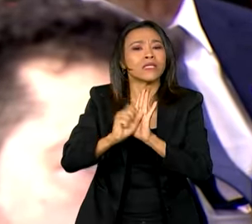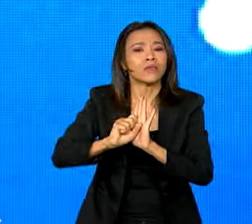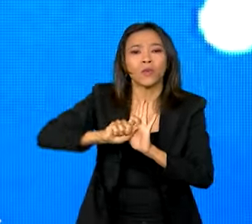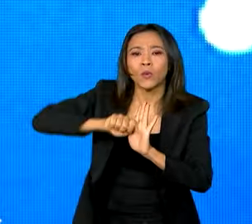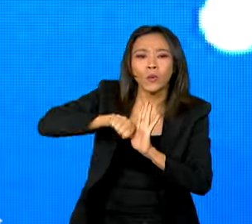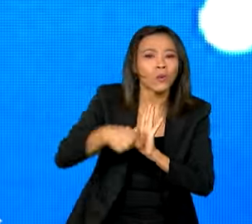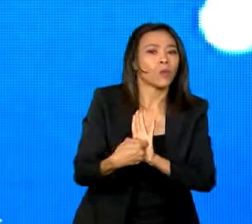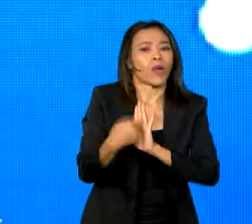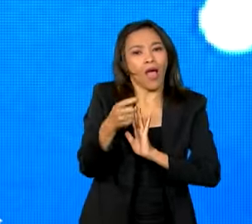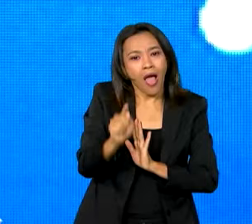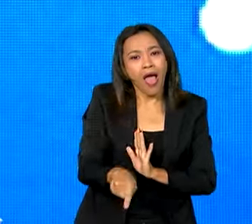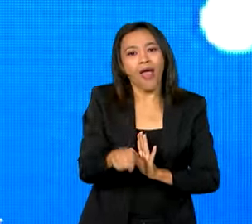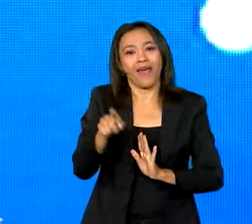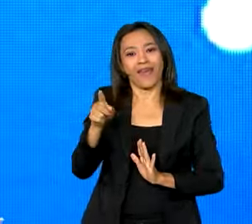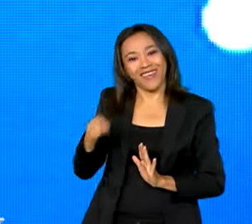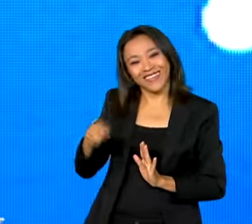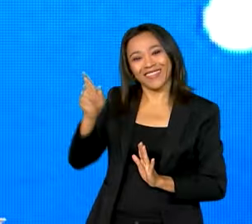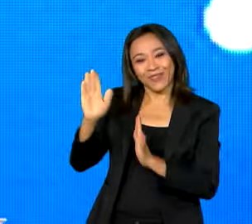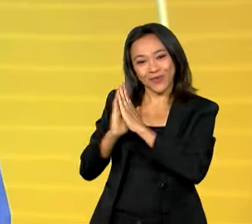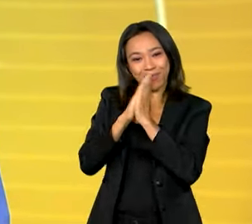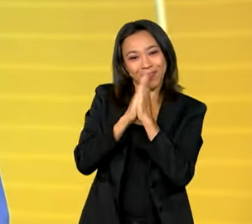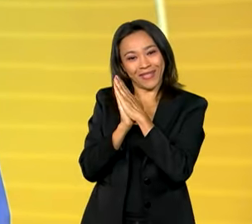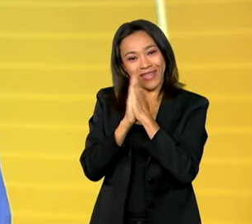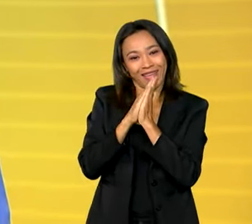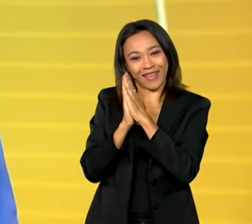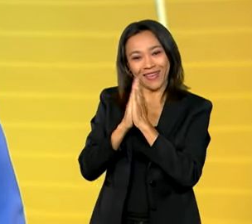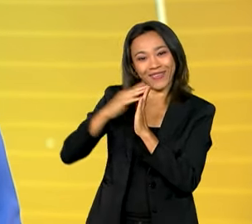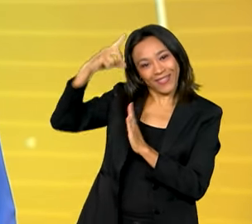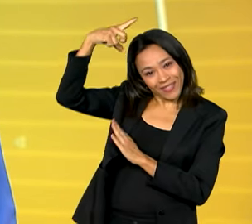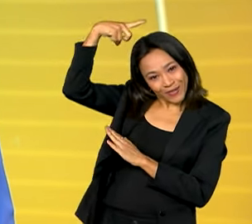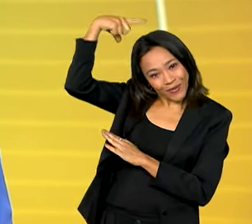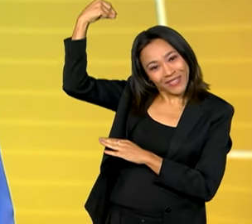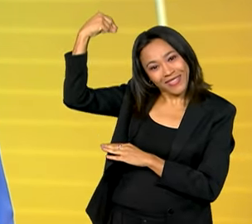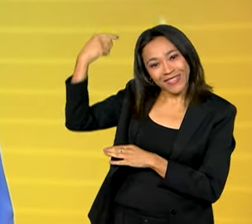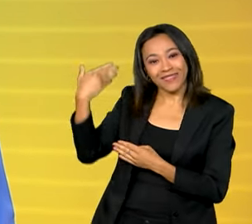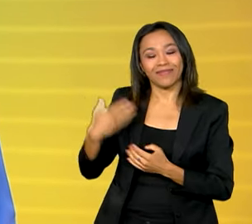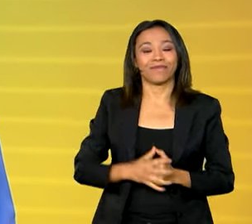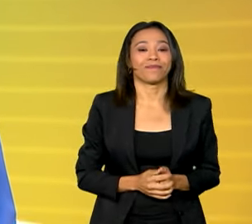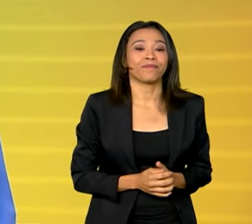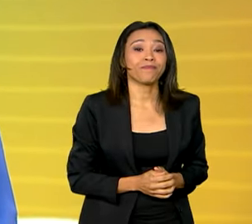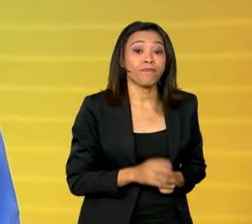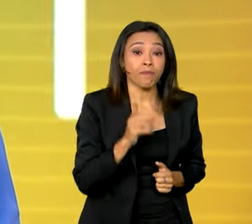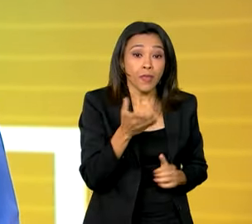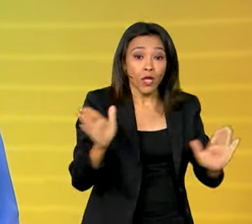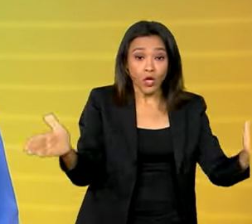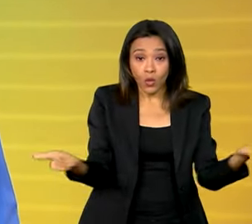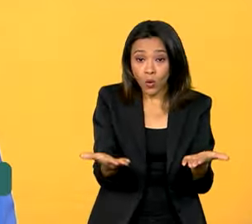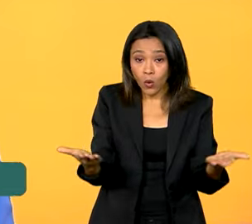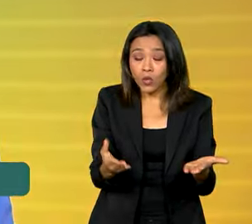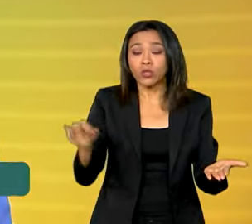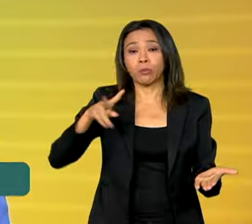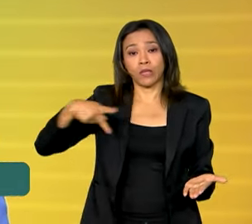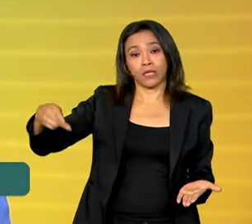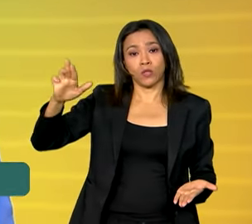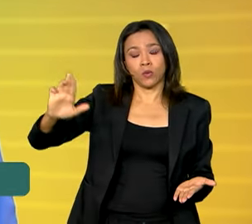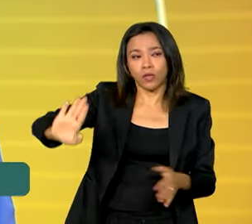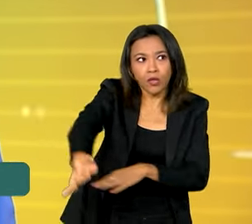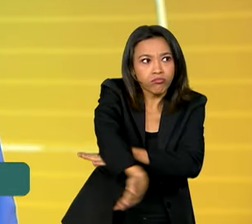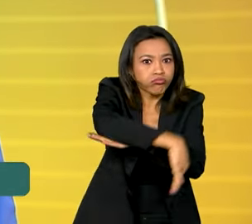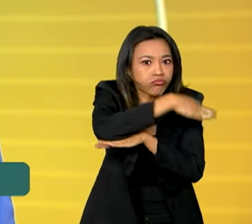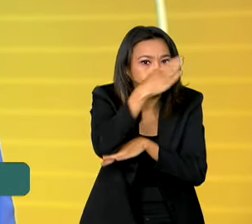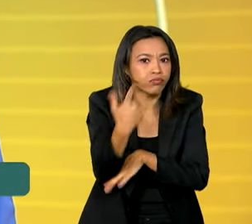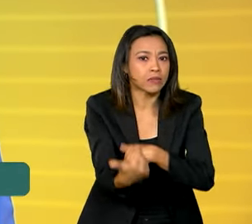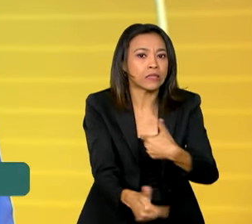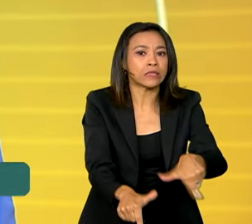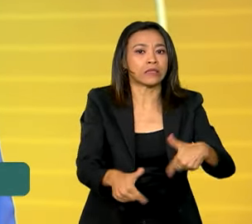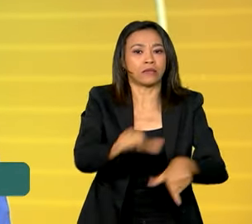nenhuma, é o nosso querido Zé Gotinha. E hoje o presidente Lula tem um dia intenso de compromissos no Rio de Janeiro.